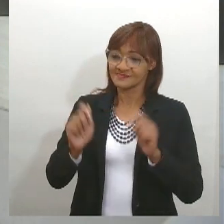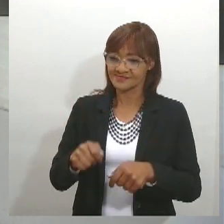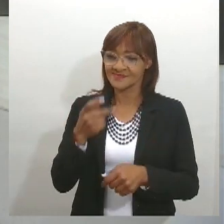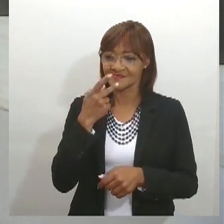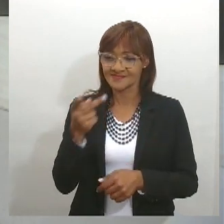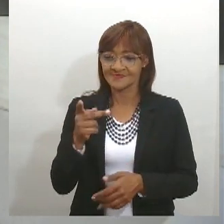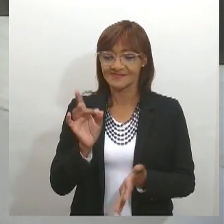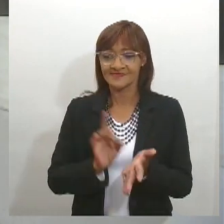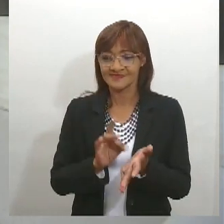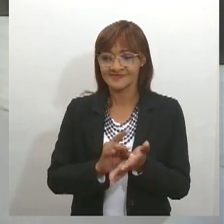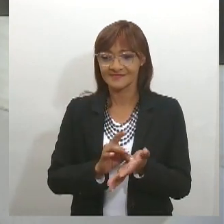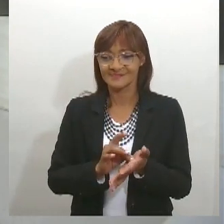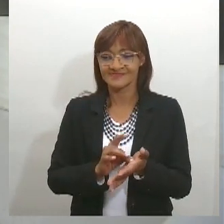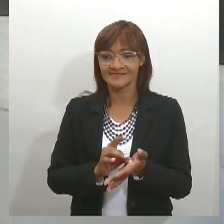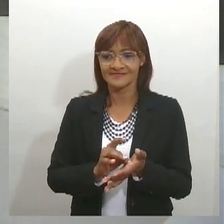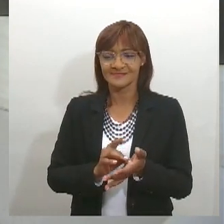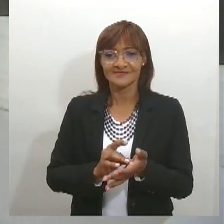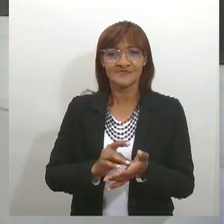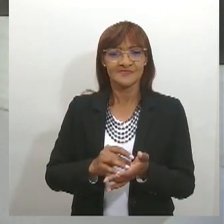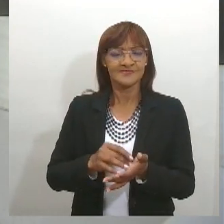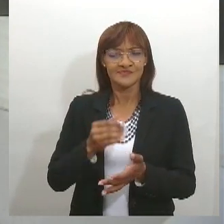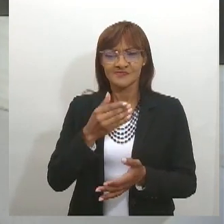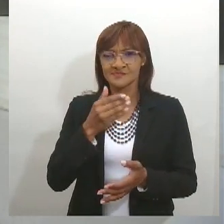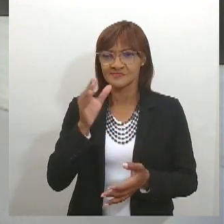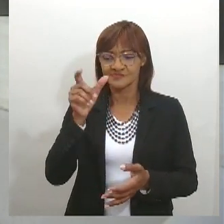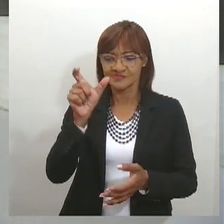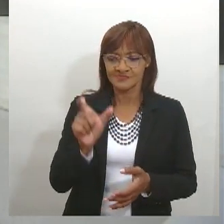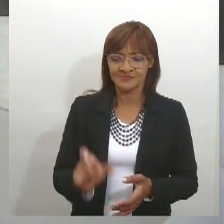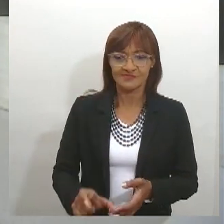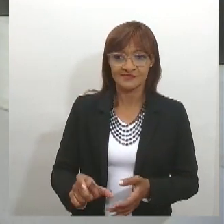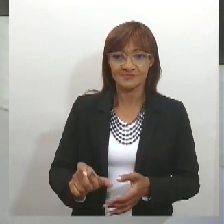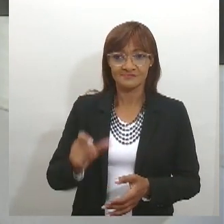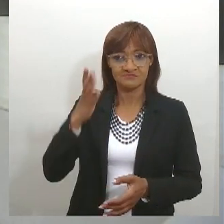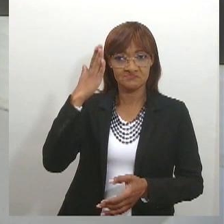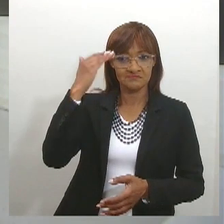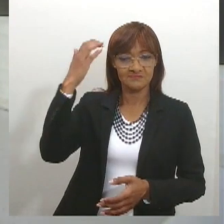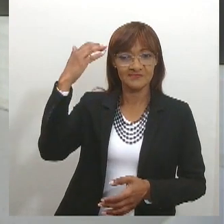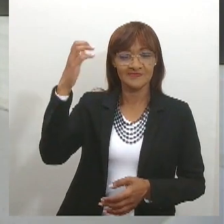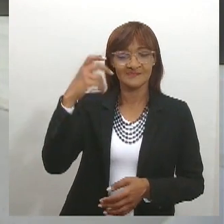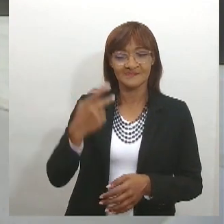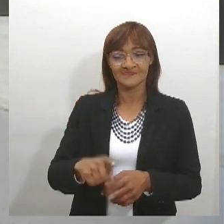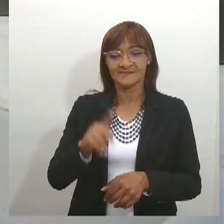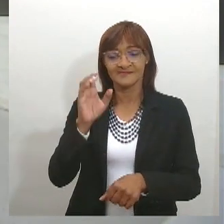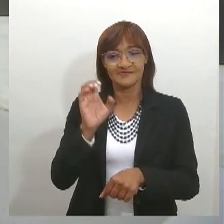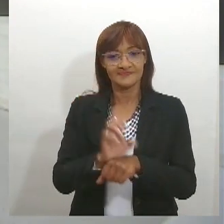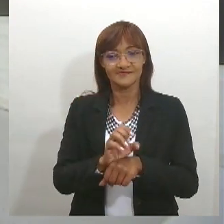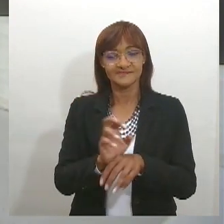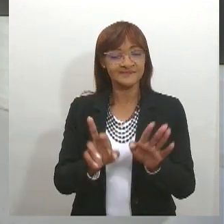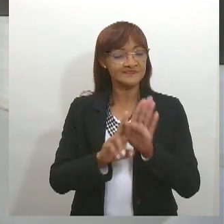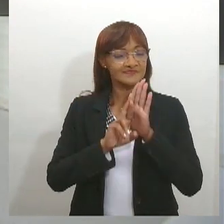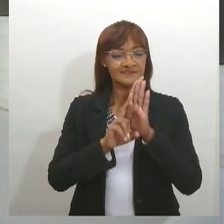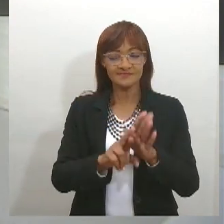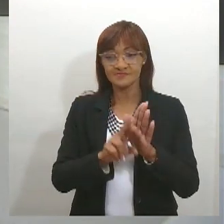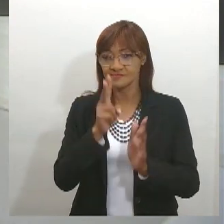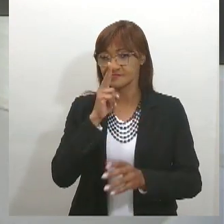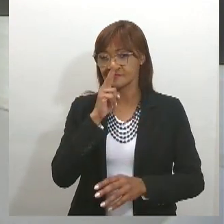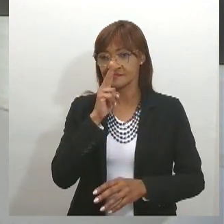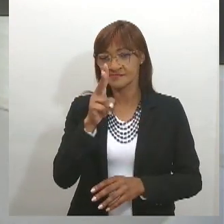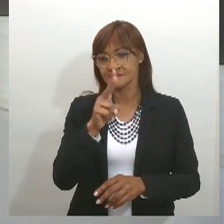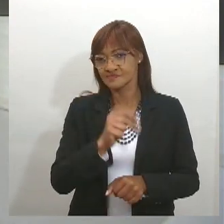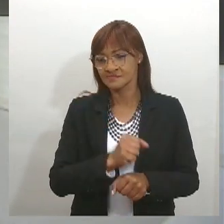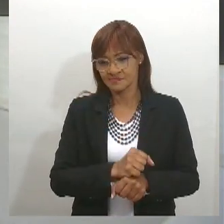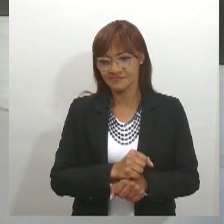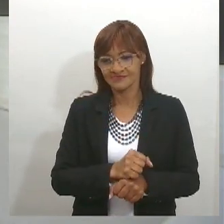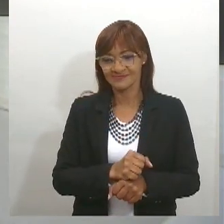nomes do nosso Estado, um dos grandes representantes desse pequeno, mas com potencial